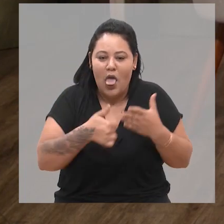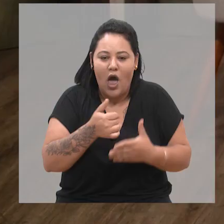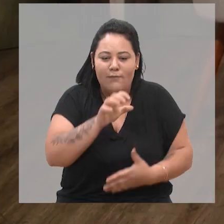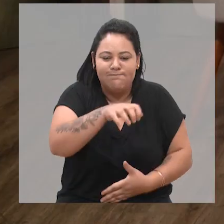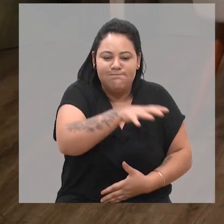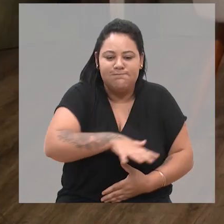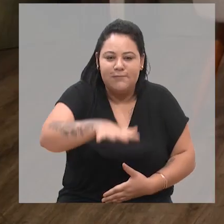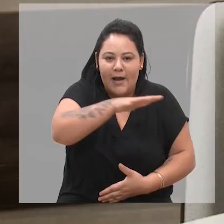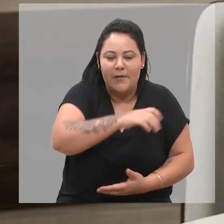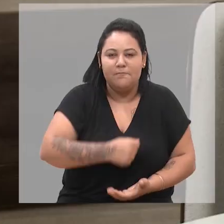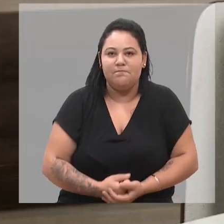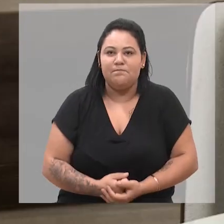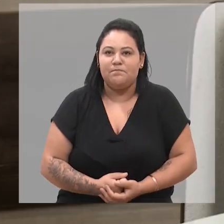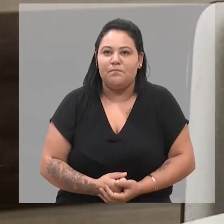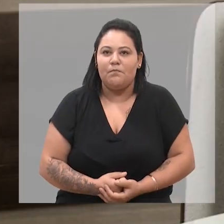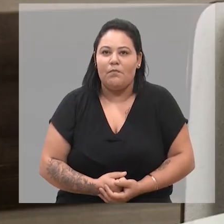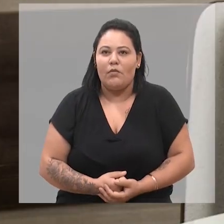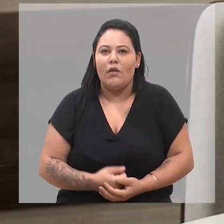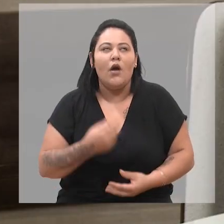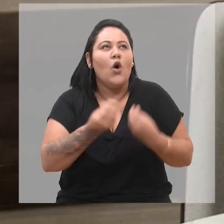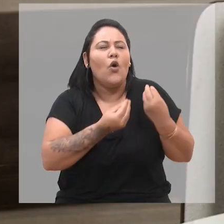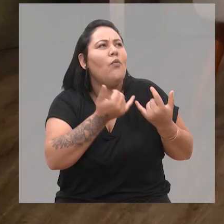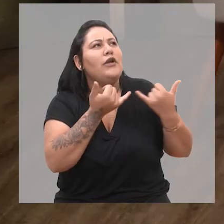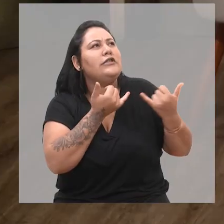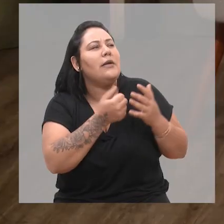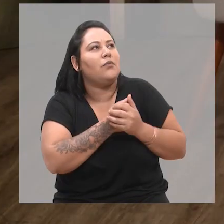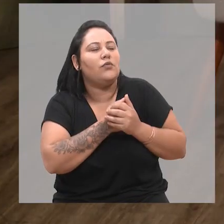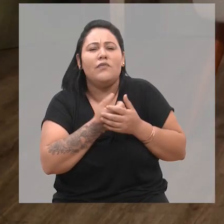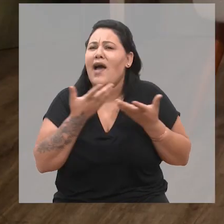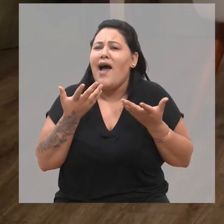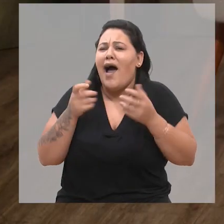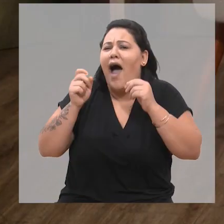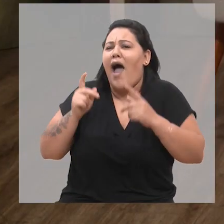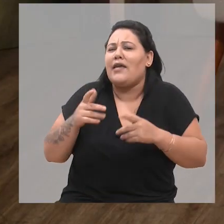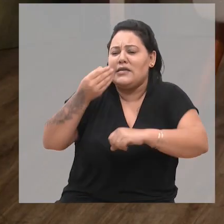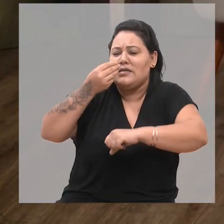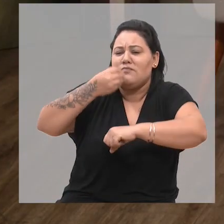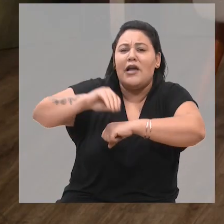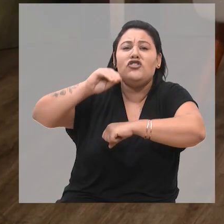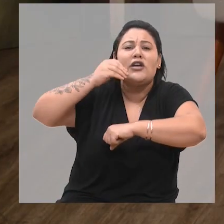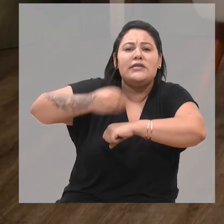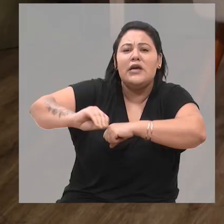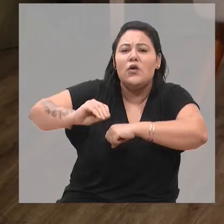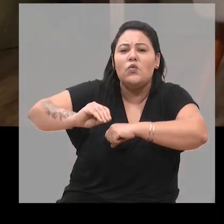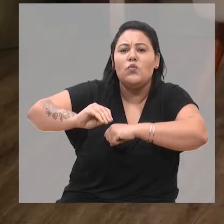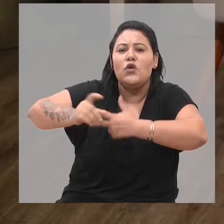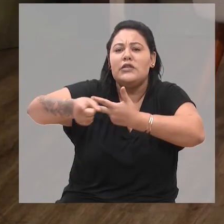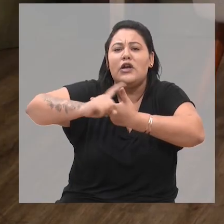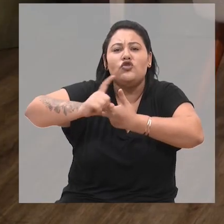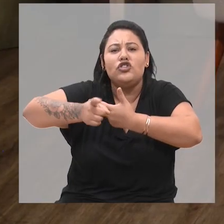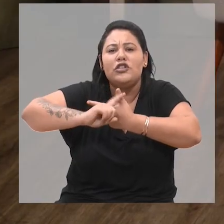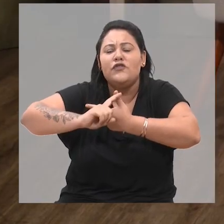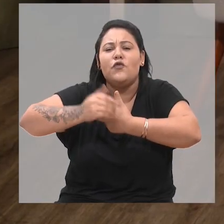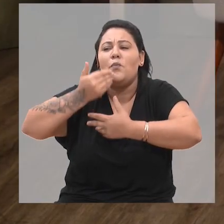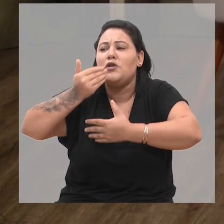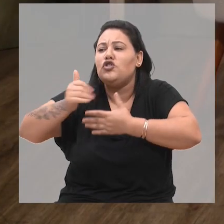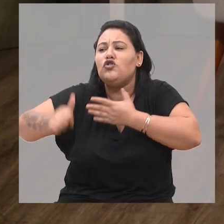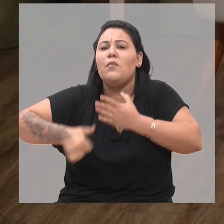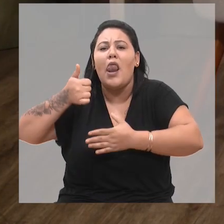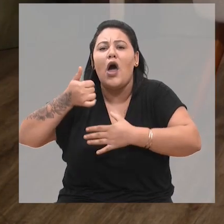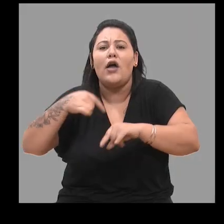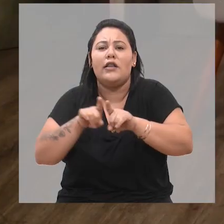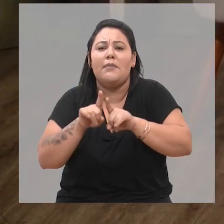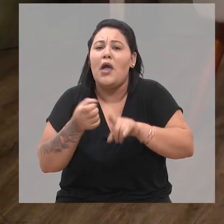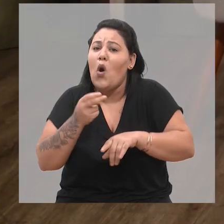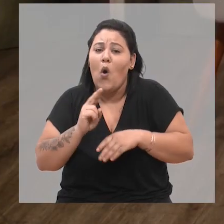setor? Como, por exemplo? Daqui a pouco, uma indicação executiva, um pedido de melhoria, ou